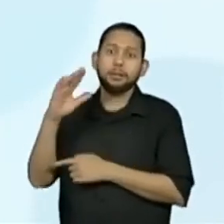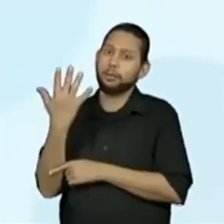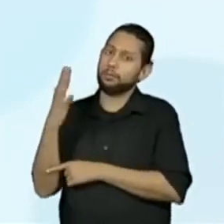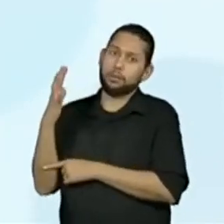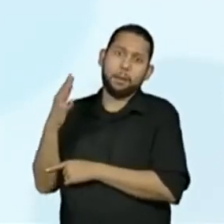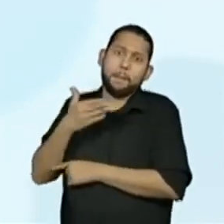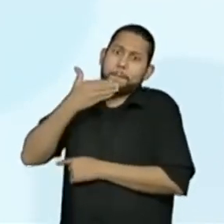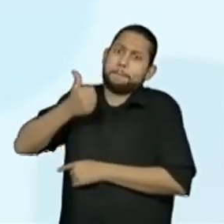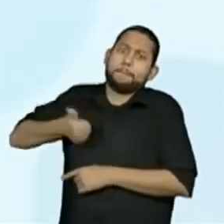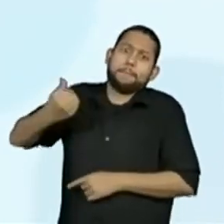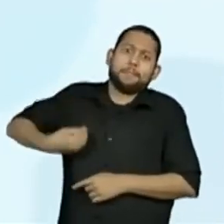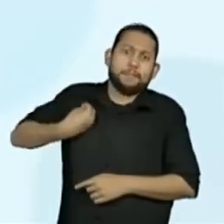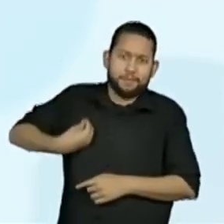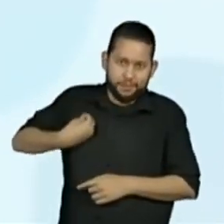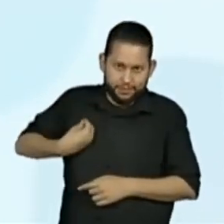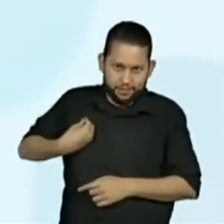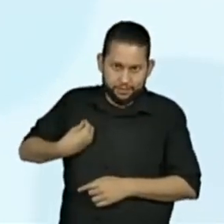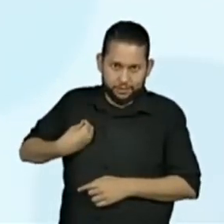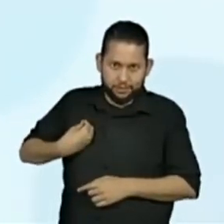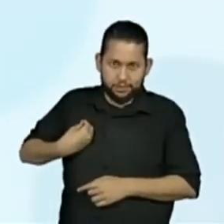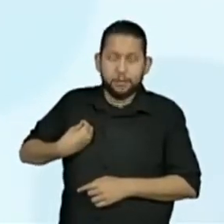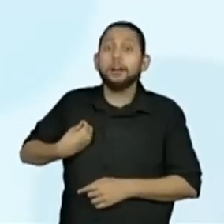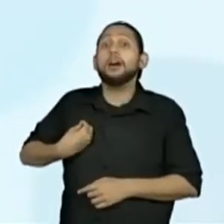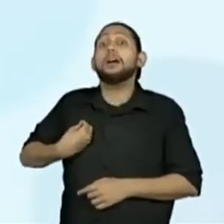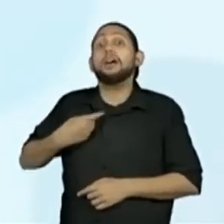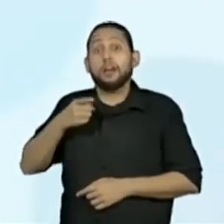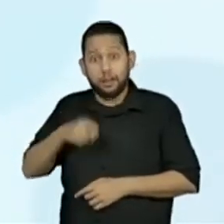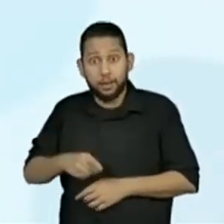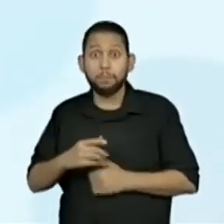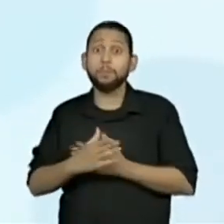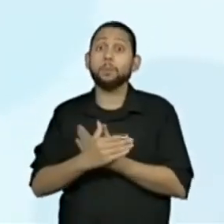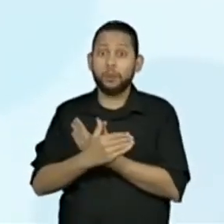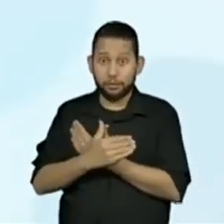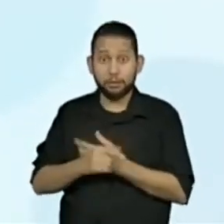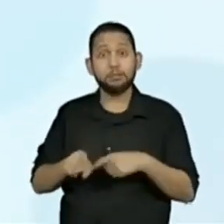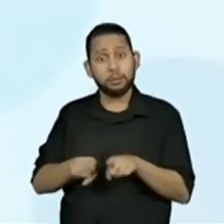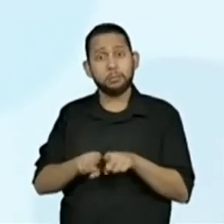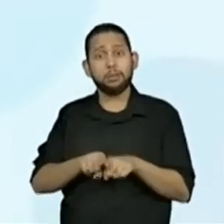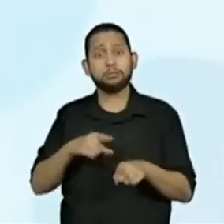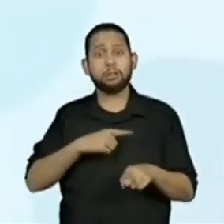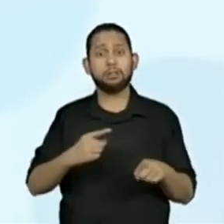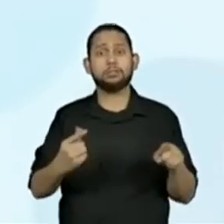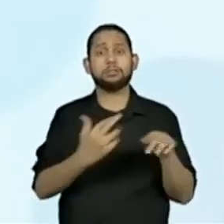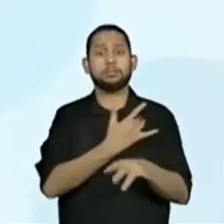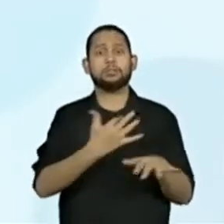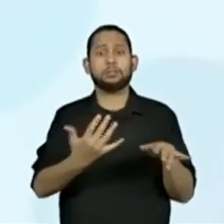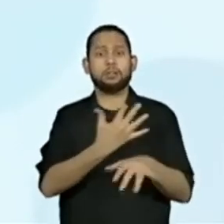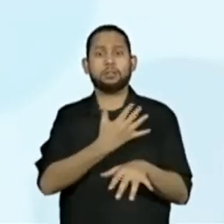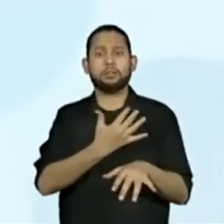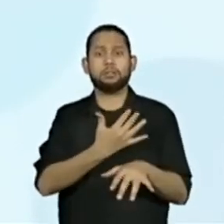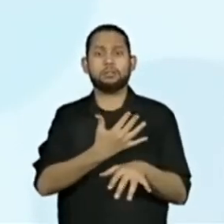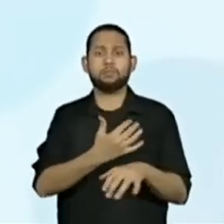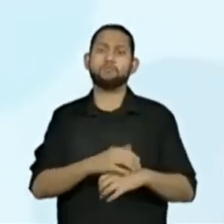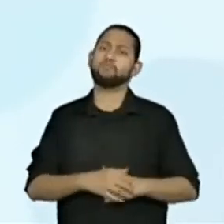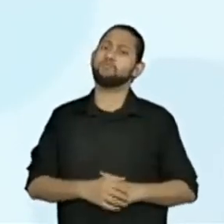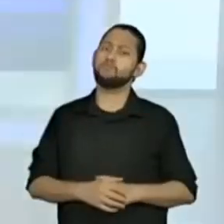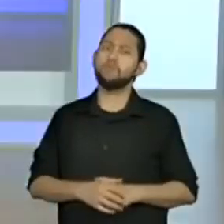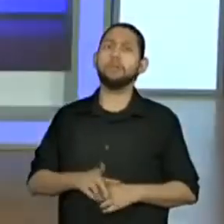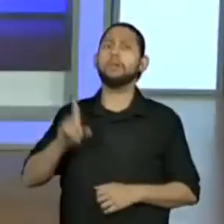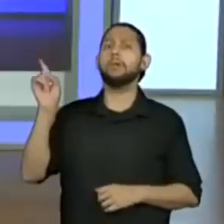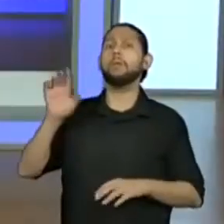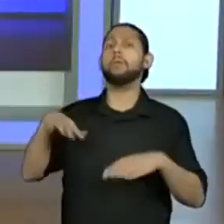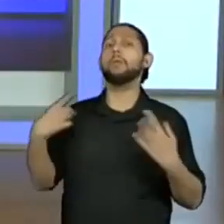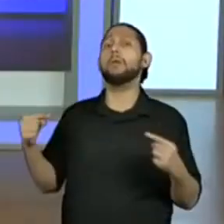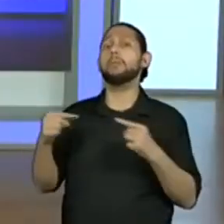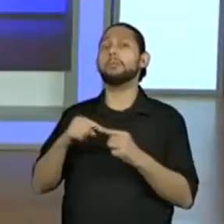como E, as borboletas também são encontradas nas cidades. Então aqui vamos para o banco de palavras.